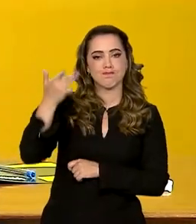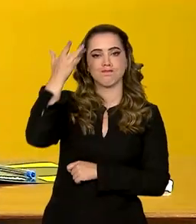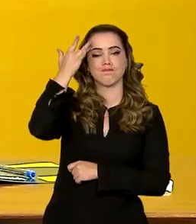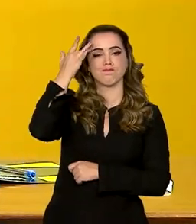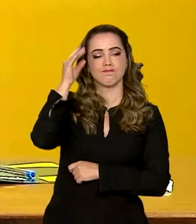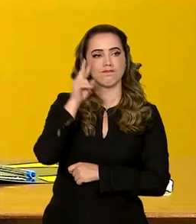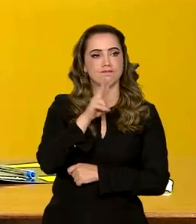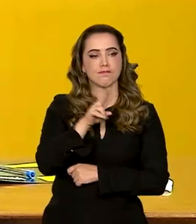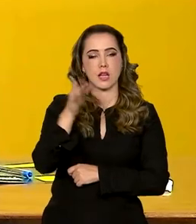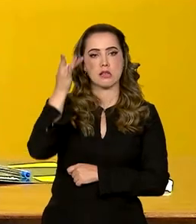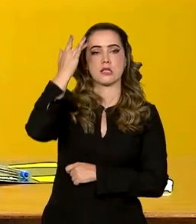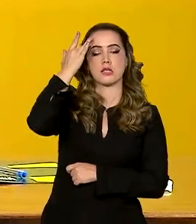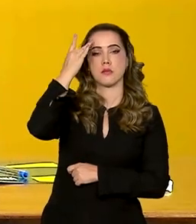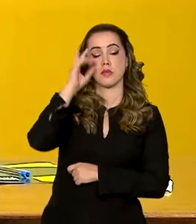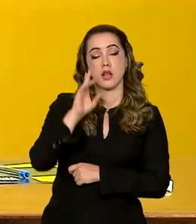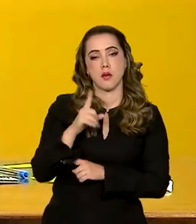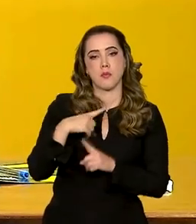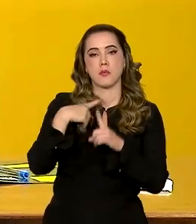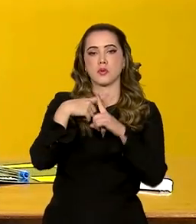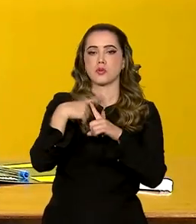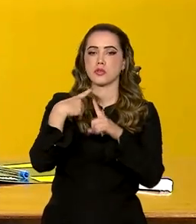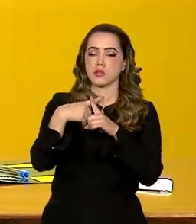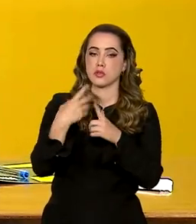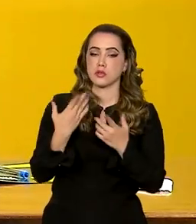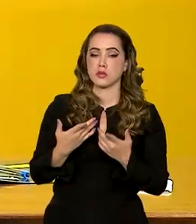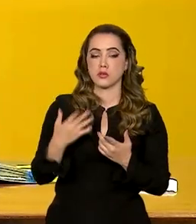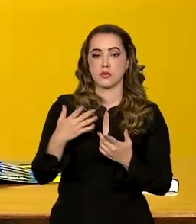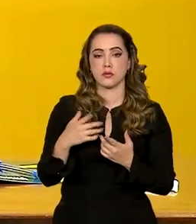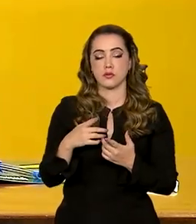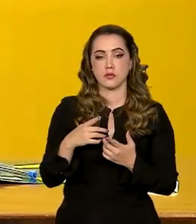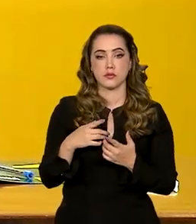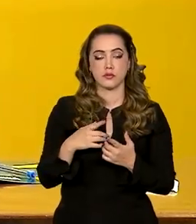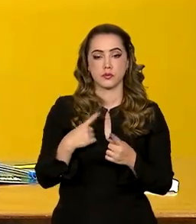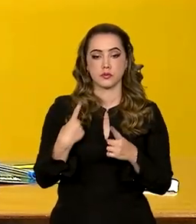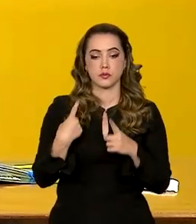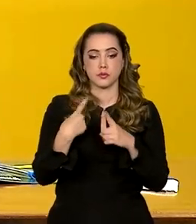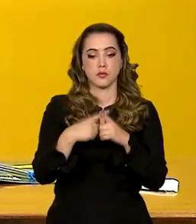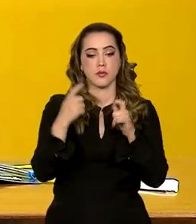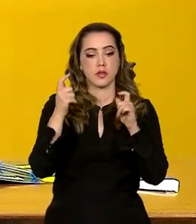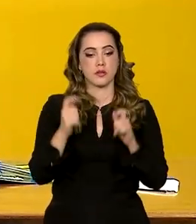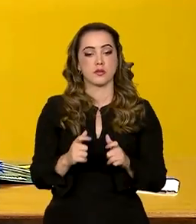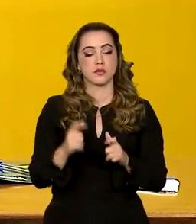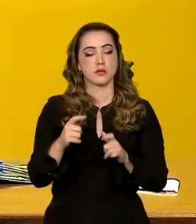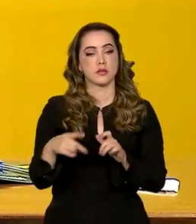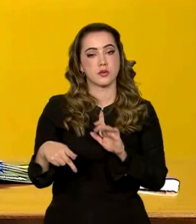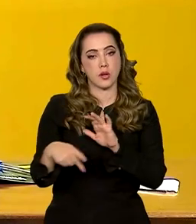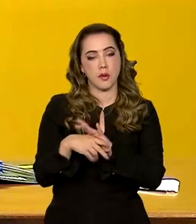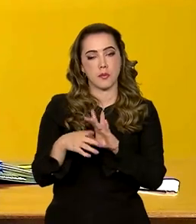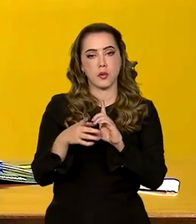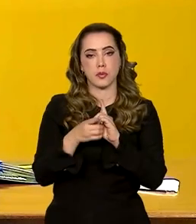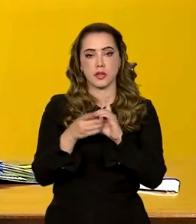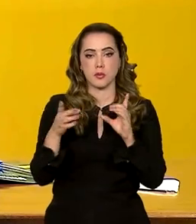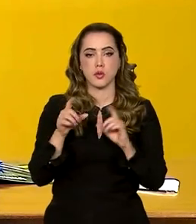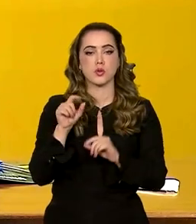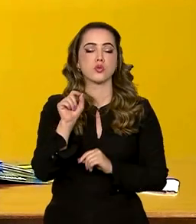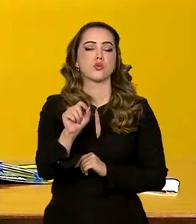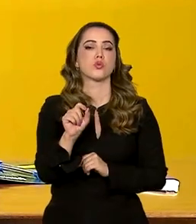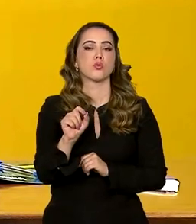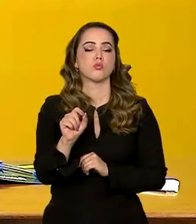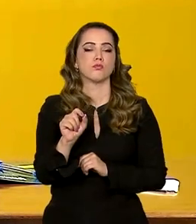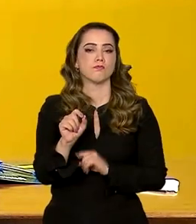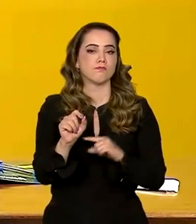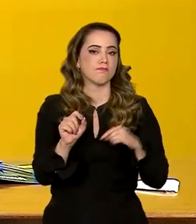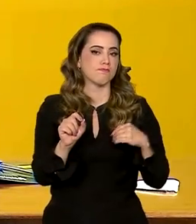positiva e afirmativa desse lugar da democracia e do que fazer